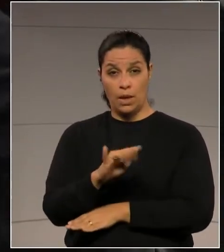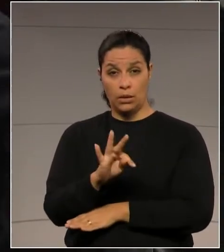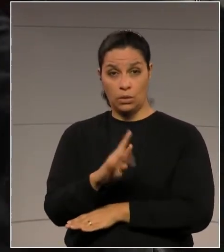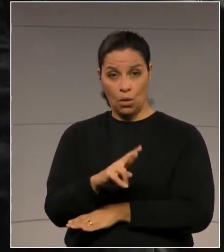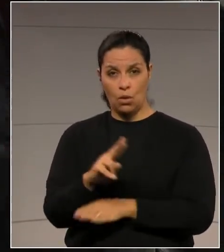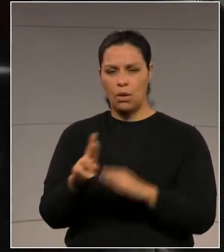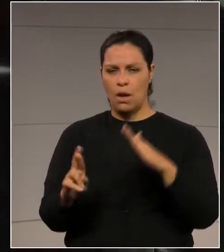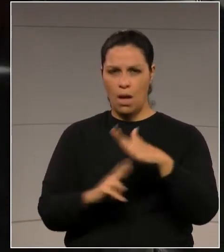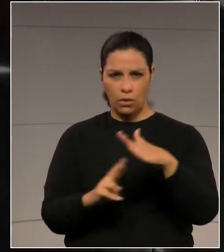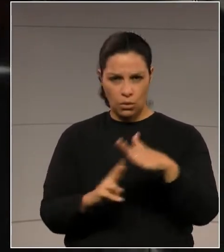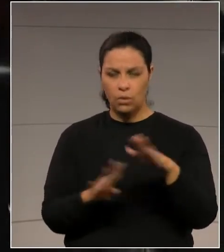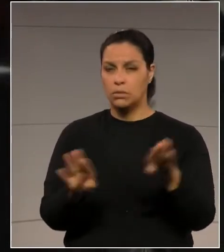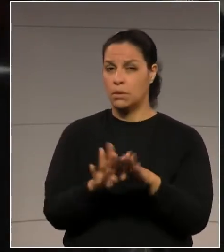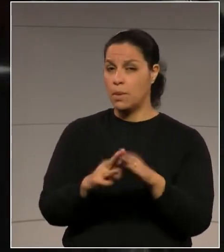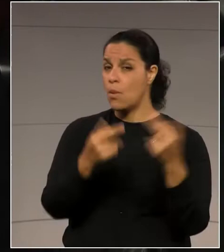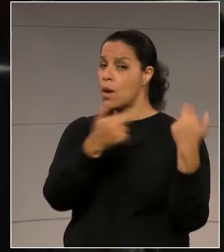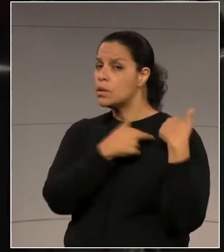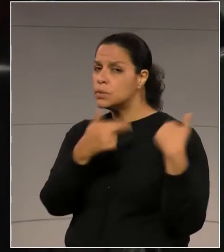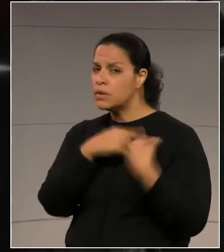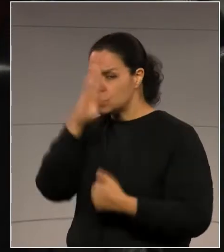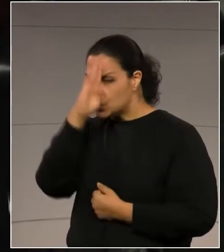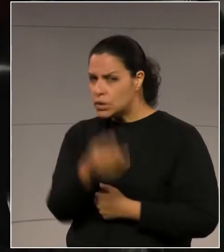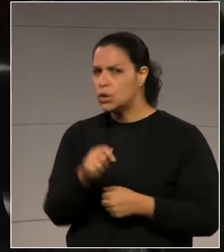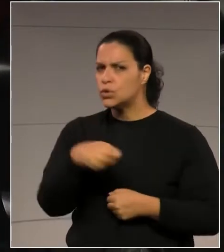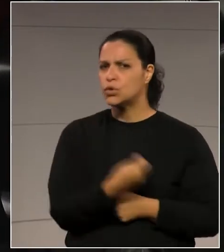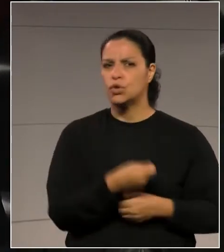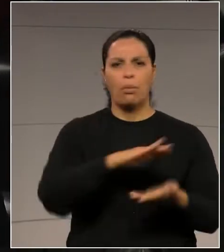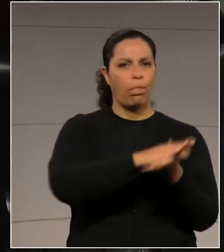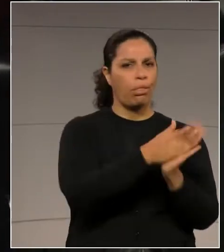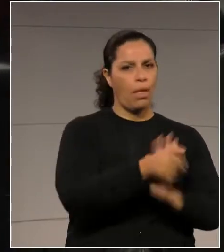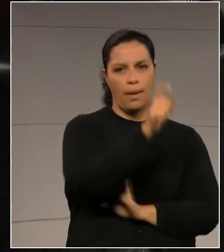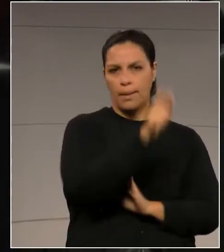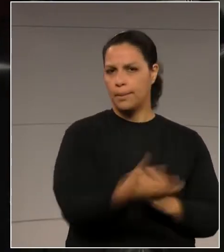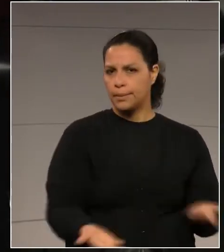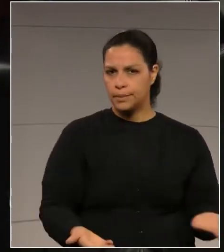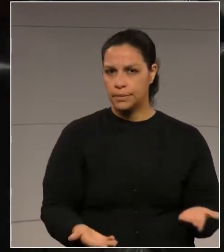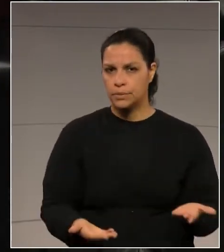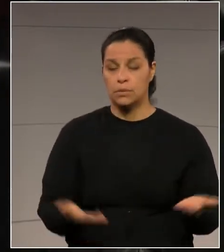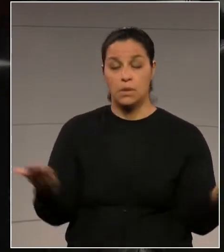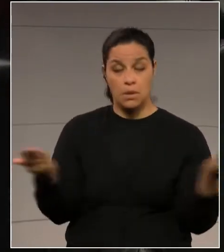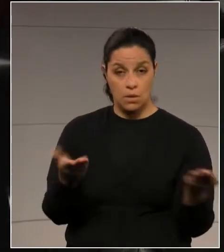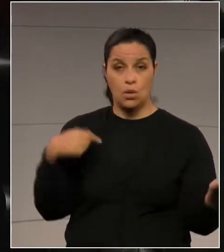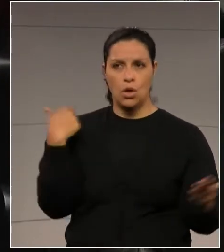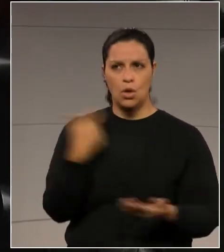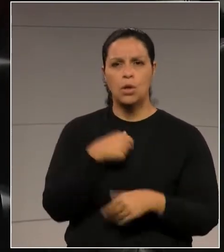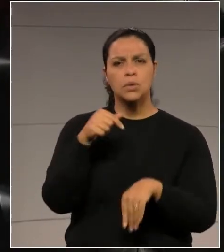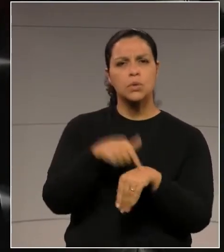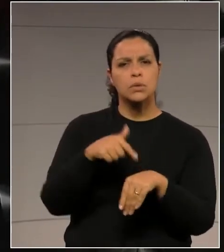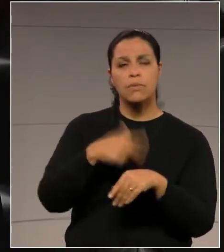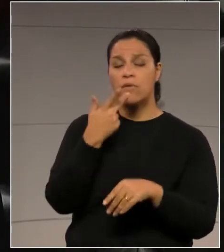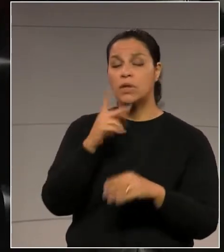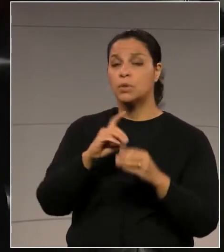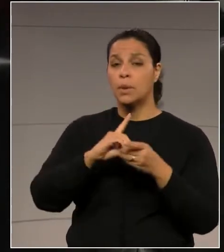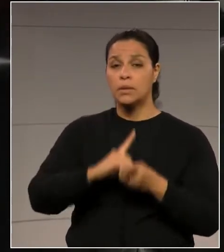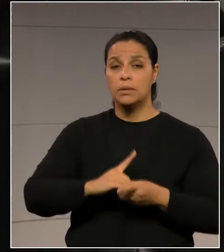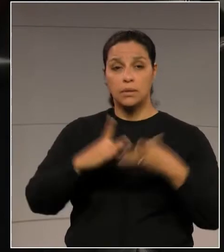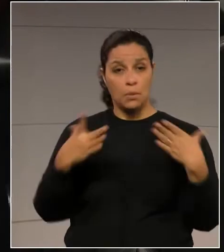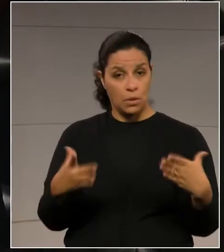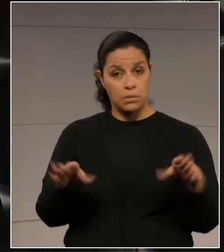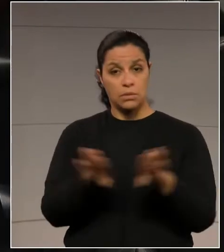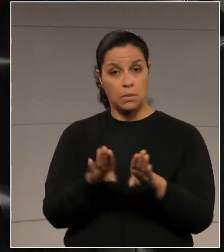os responsáveis direto por uma tamanha atrocidade dessa. No momento em que a gente está defendendo a democracia,